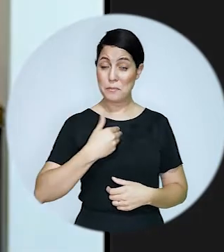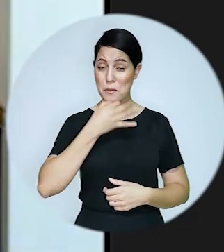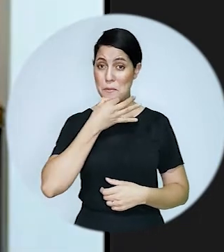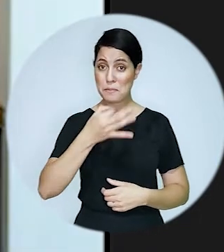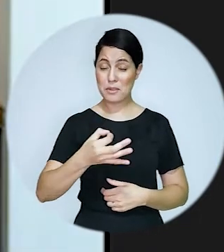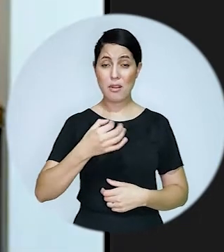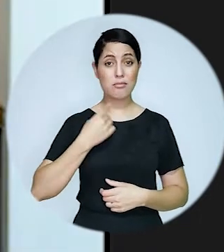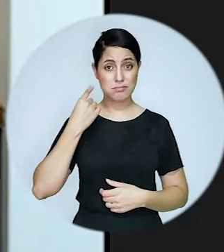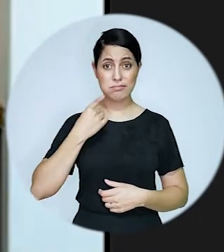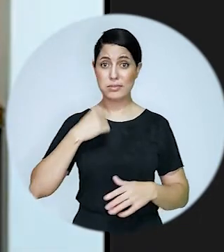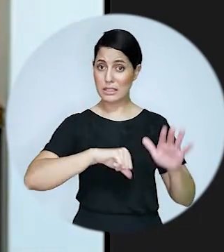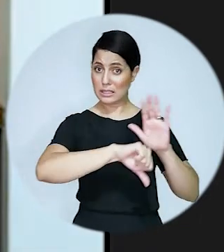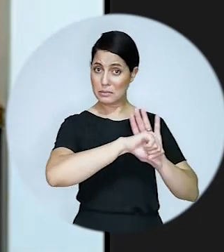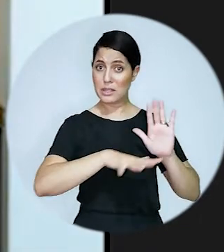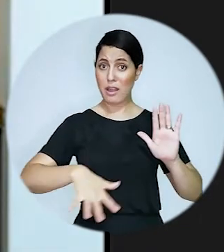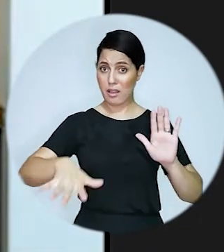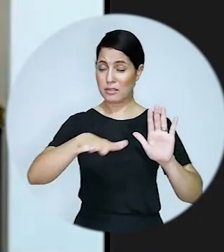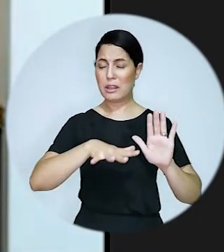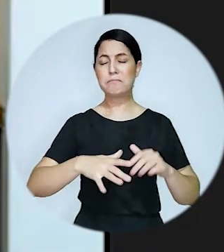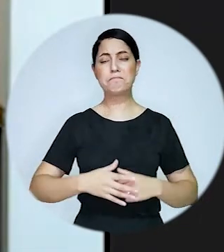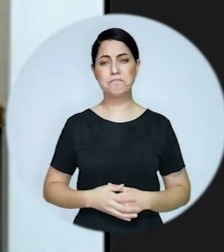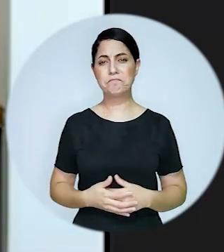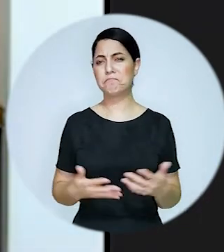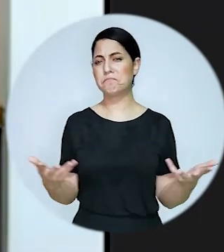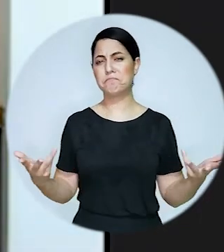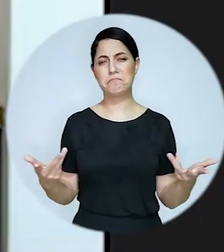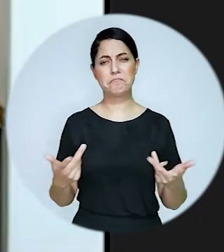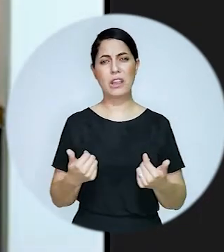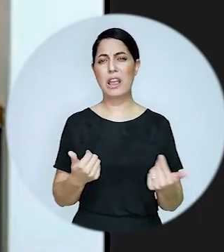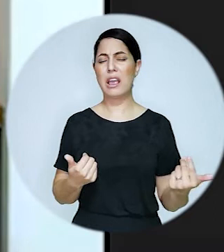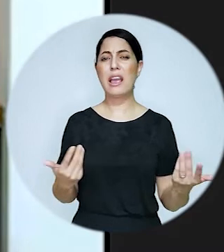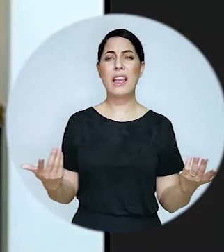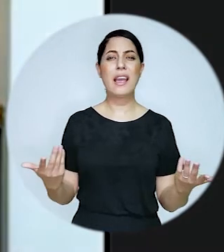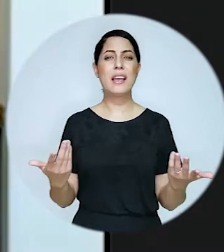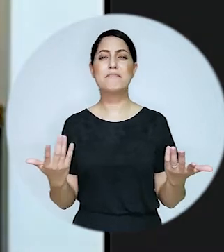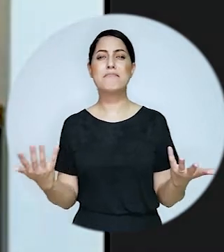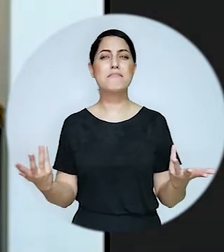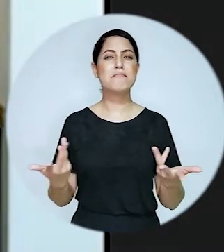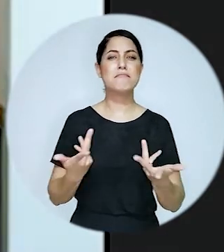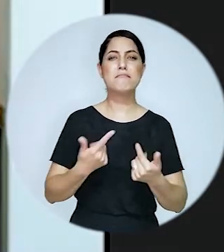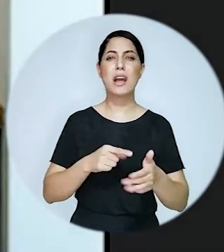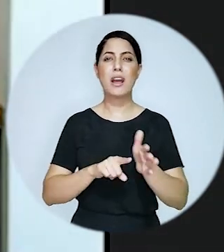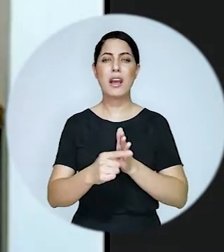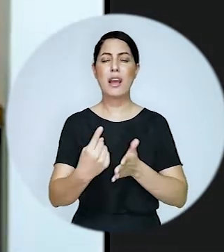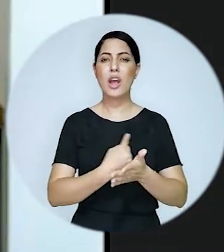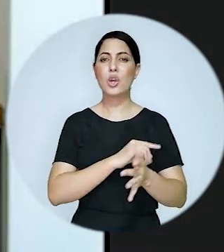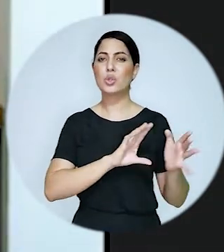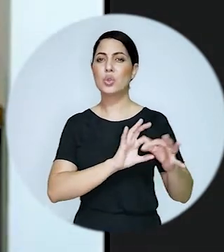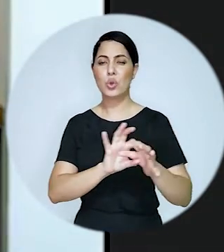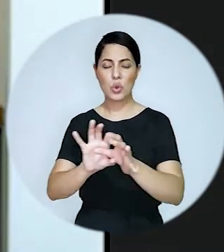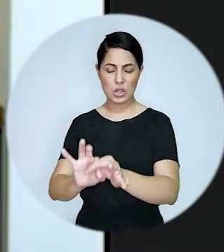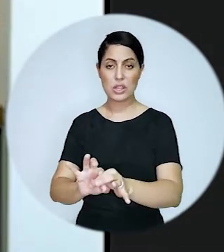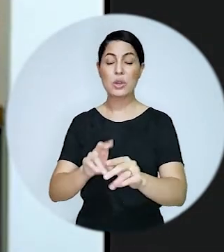advocacia criminalista o advogado criminal o paradigma de advogado ele trata da liberdade nós